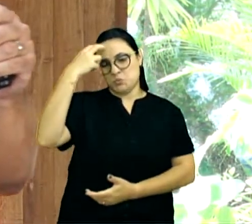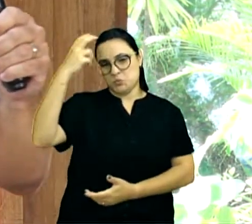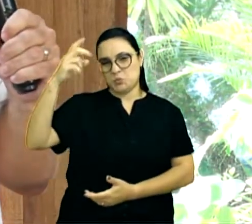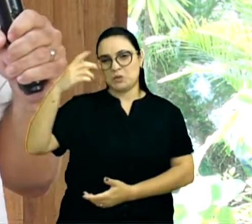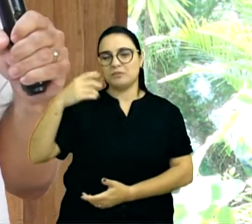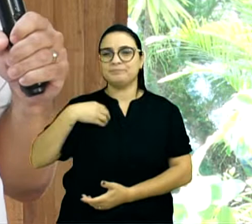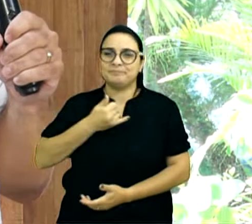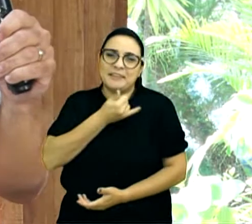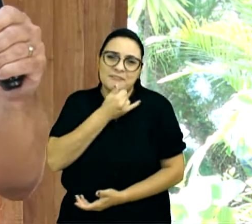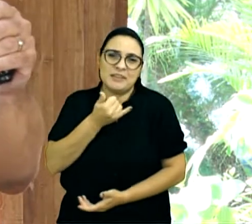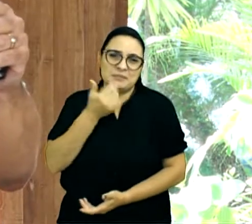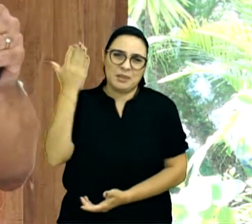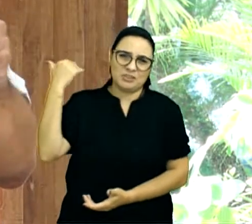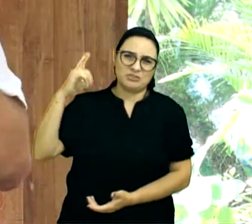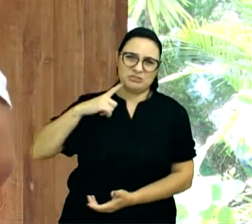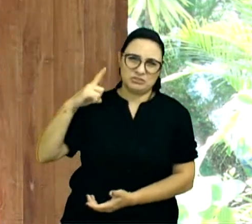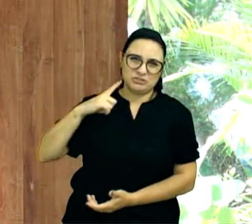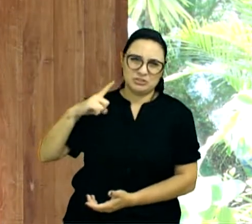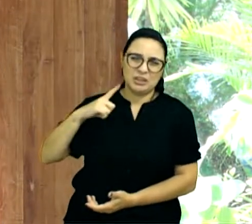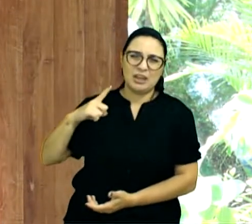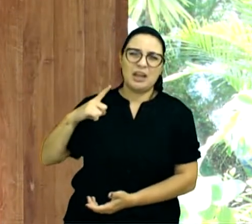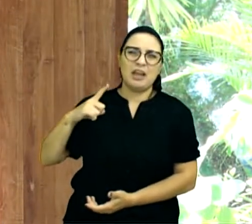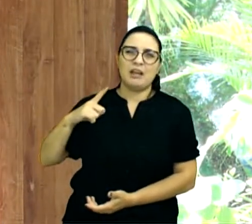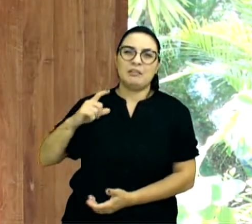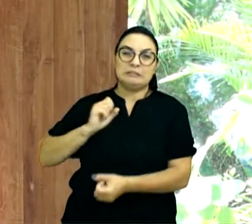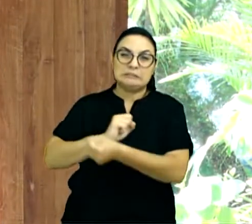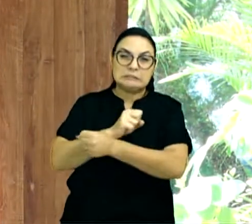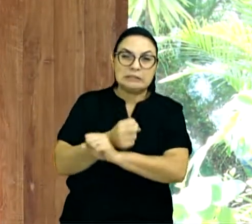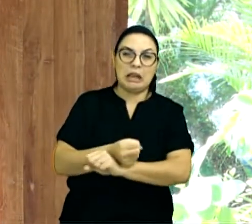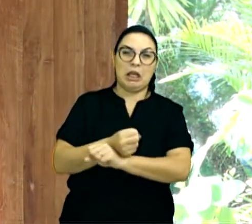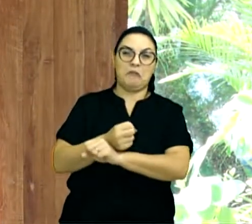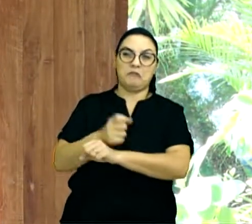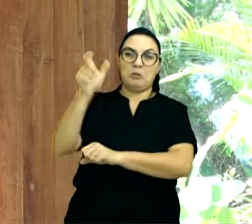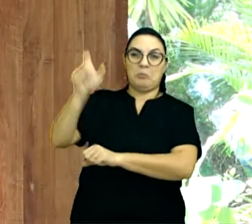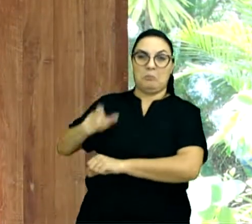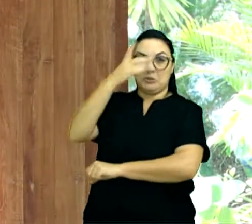infelizmente, escravos. E aquela cultura, não tem valor.